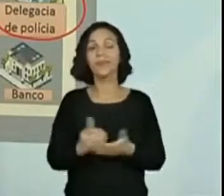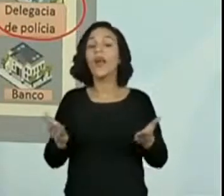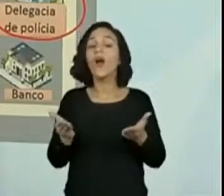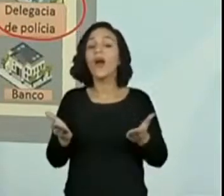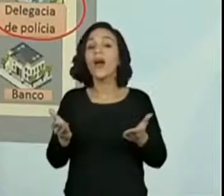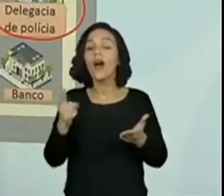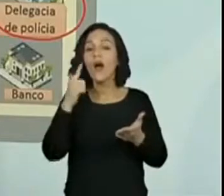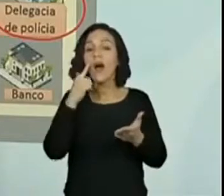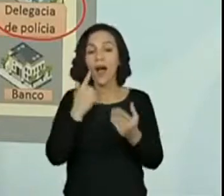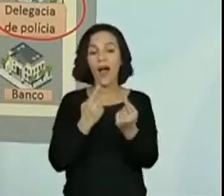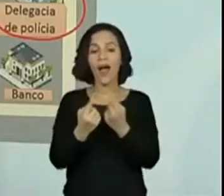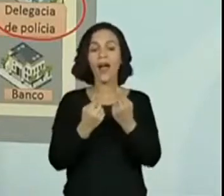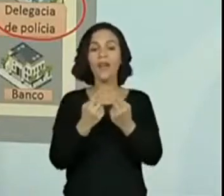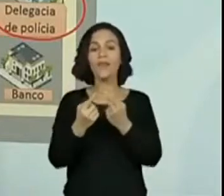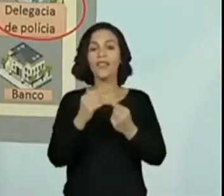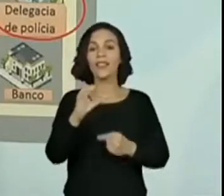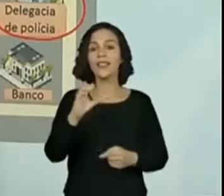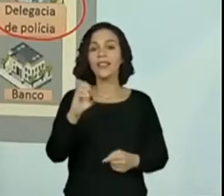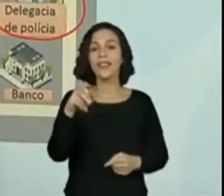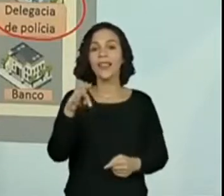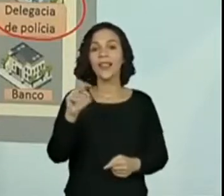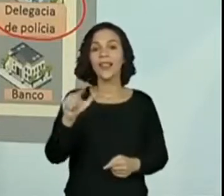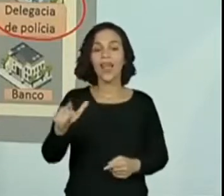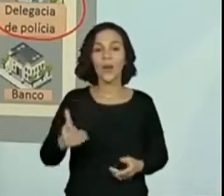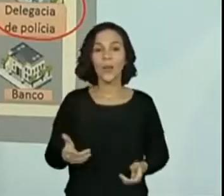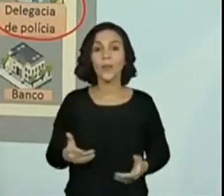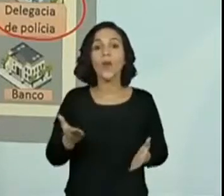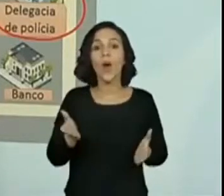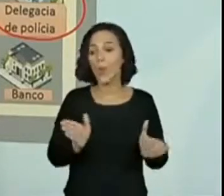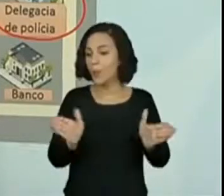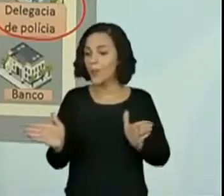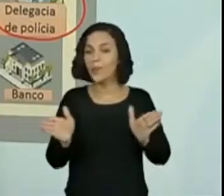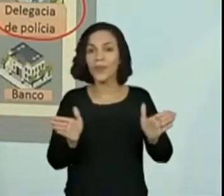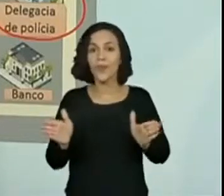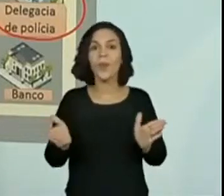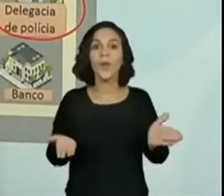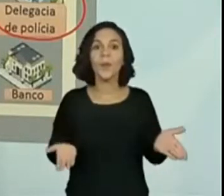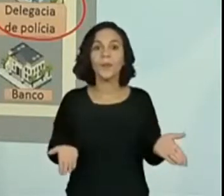na Avenida Central. E aí, galera? Direita ou esquerda?